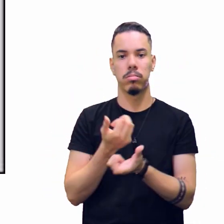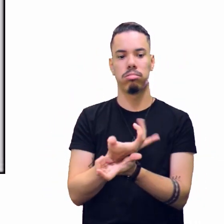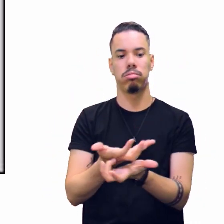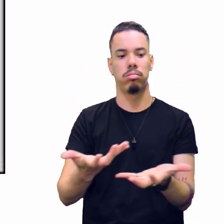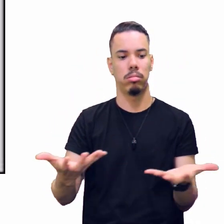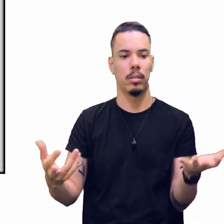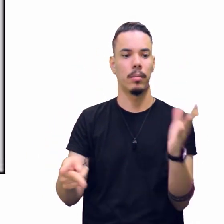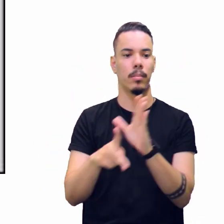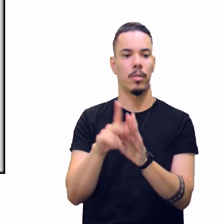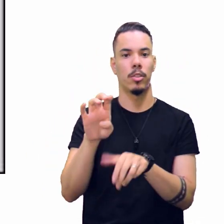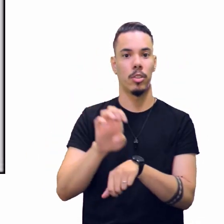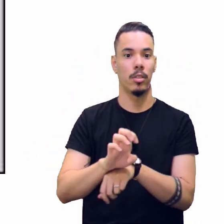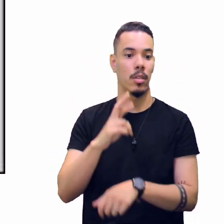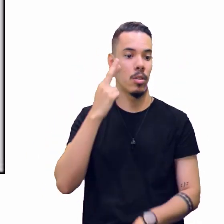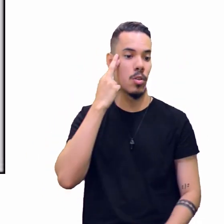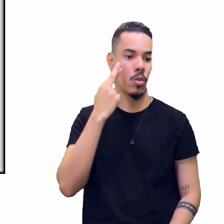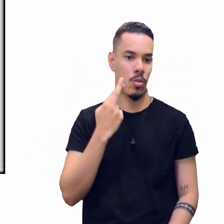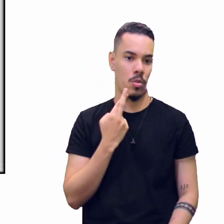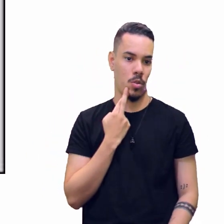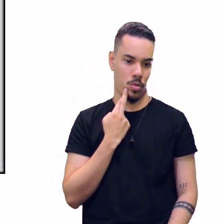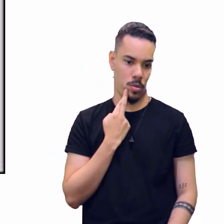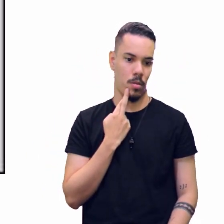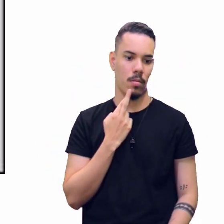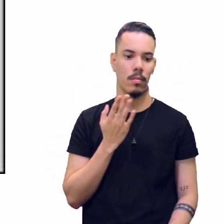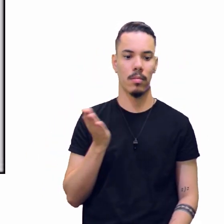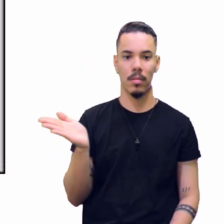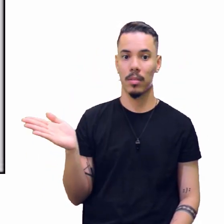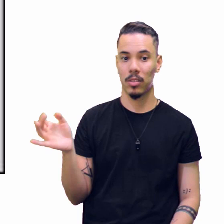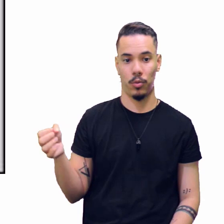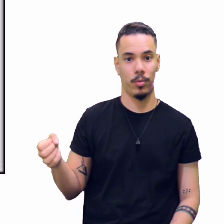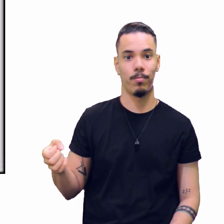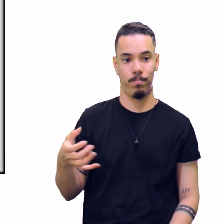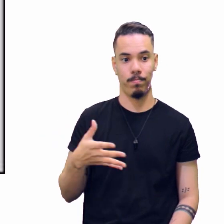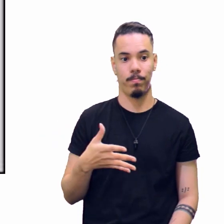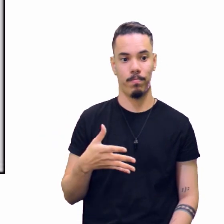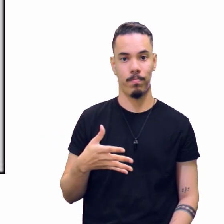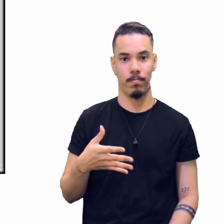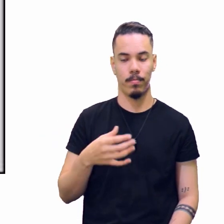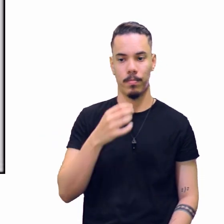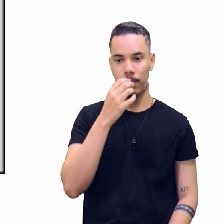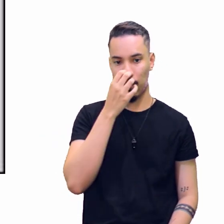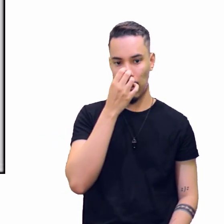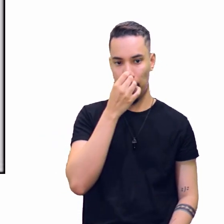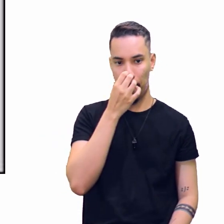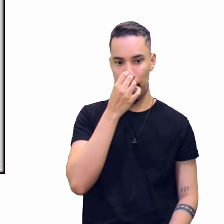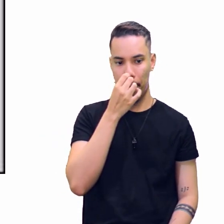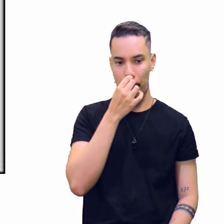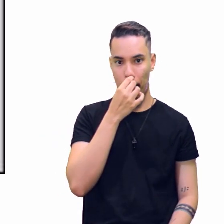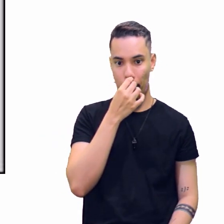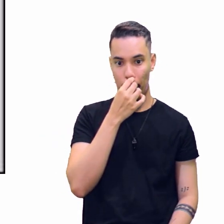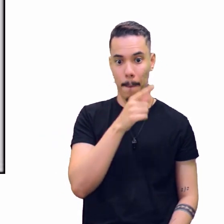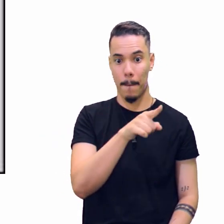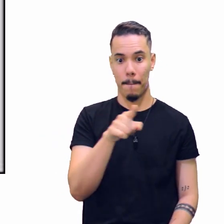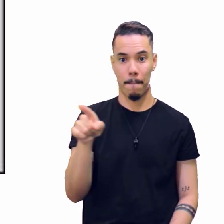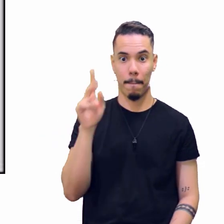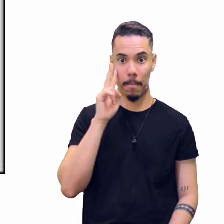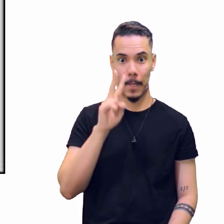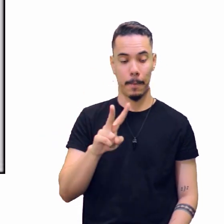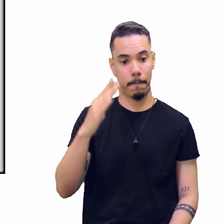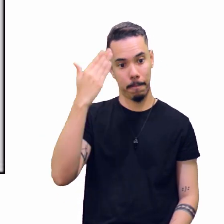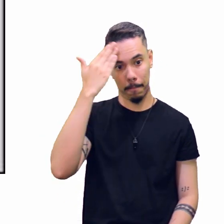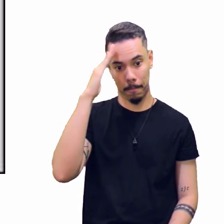Rondônia, tá certo? Eu não encontrei uma mais atualizada, não. Mas aí, só para você ter uma noção, que